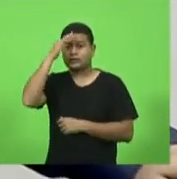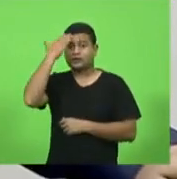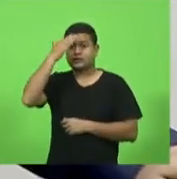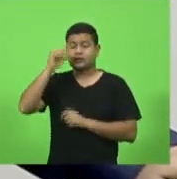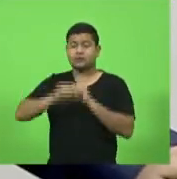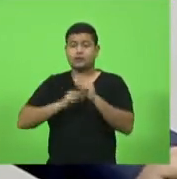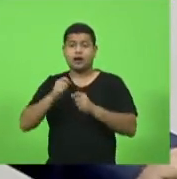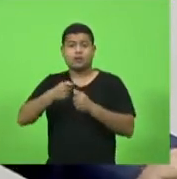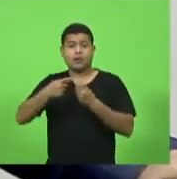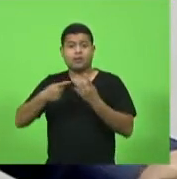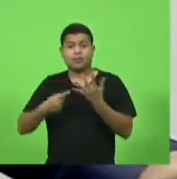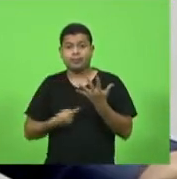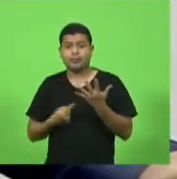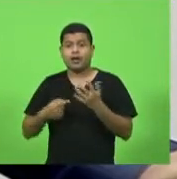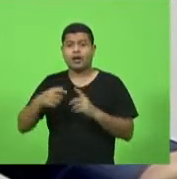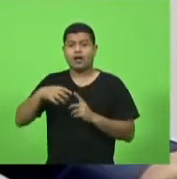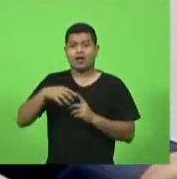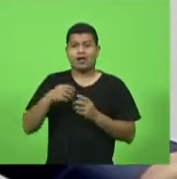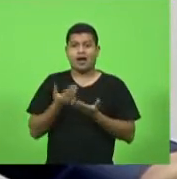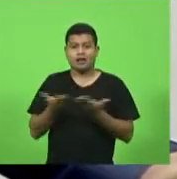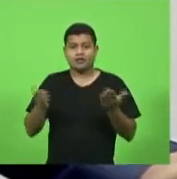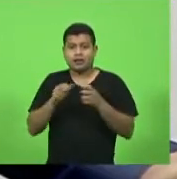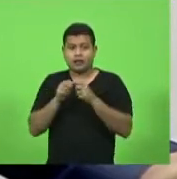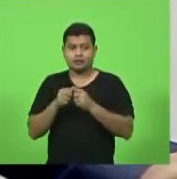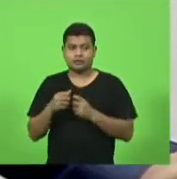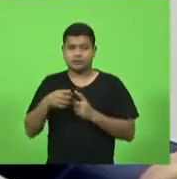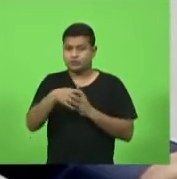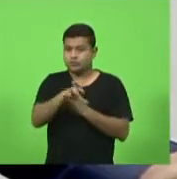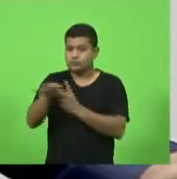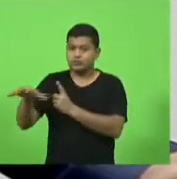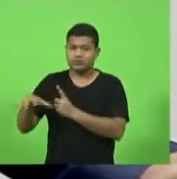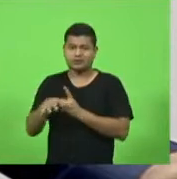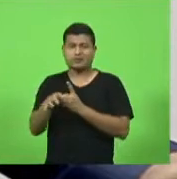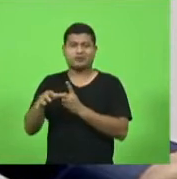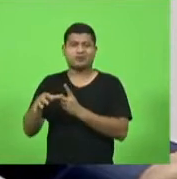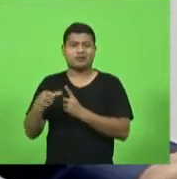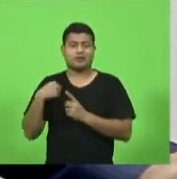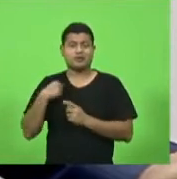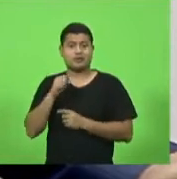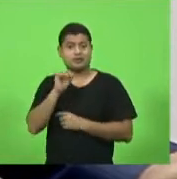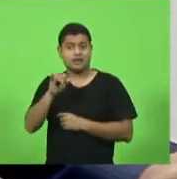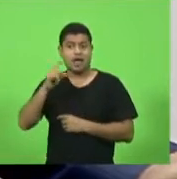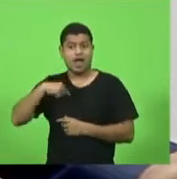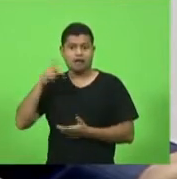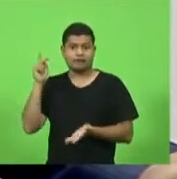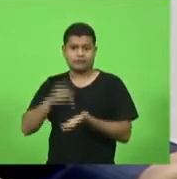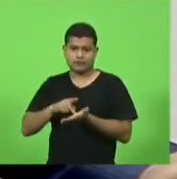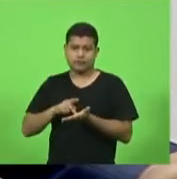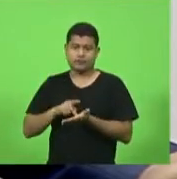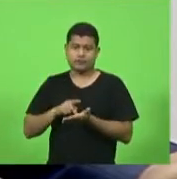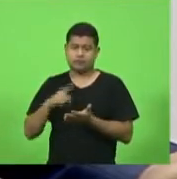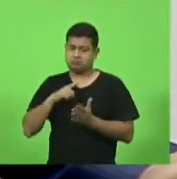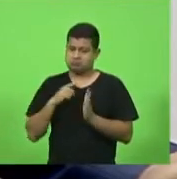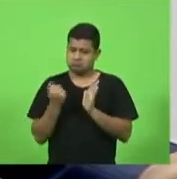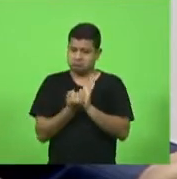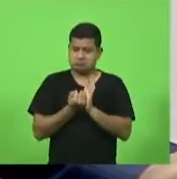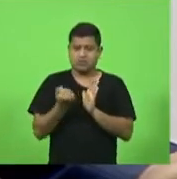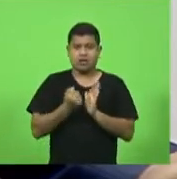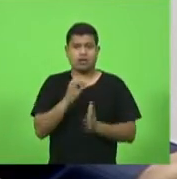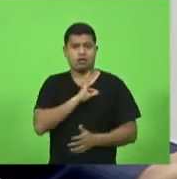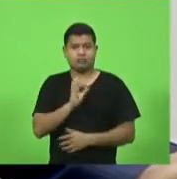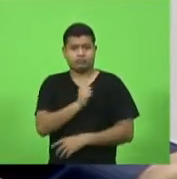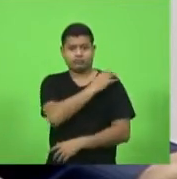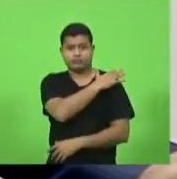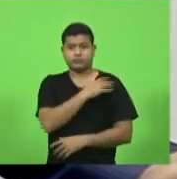policiamento, se é que ela é verdadeira. Tem o Timbre ali, Polícia Militar do Estado de Santa Catarina, fonte,